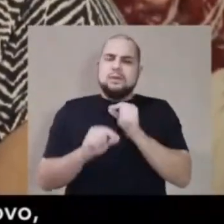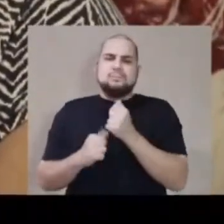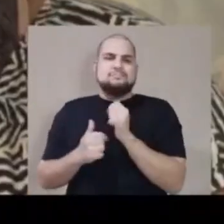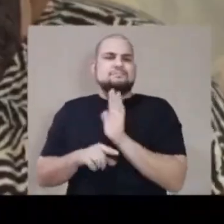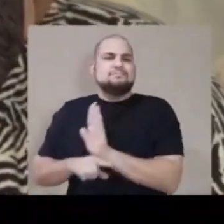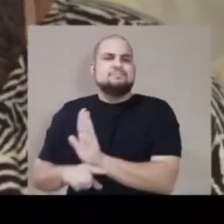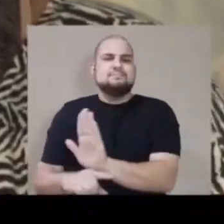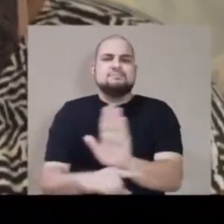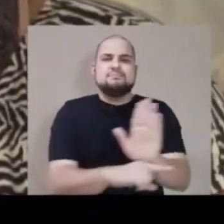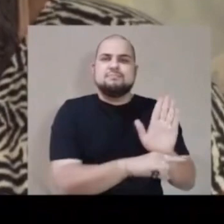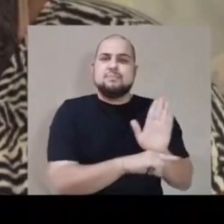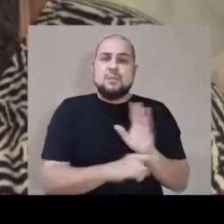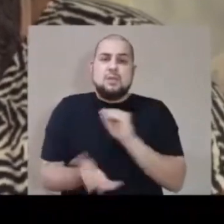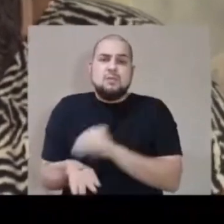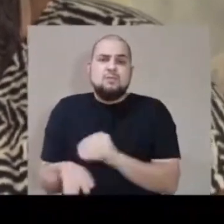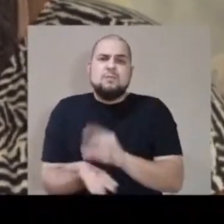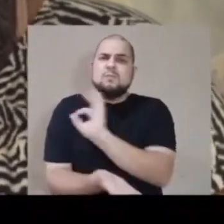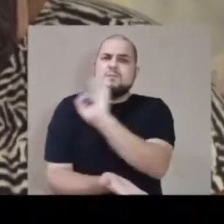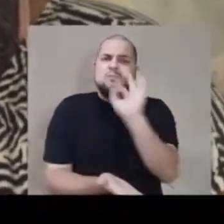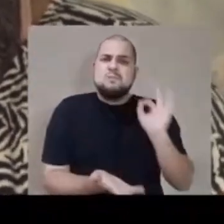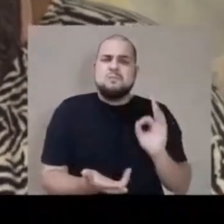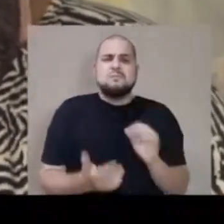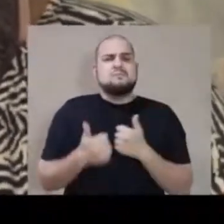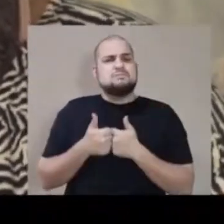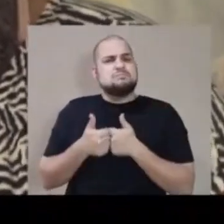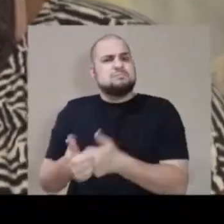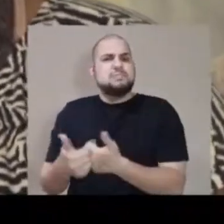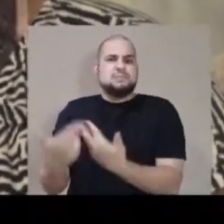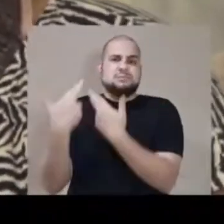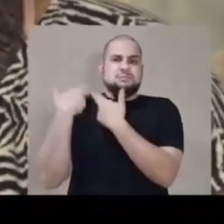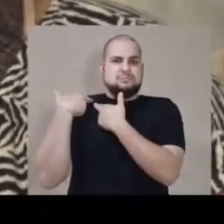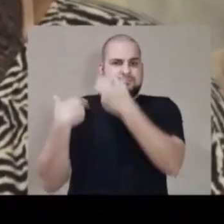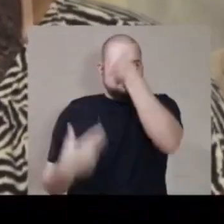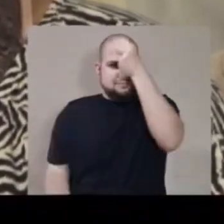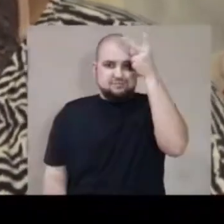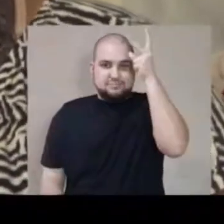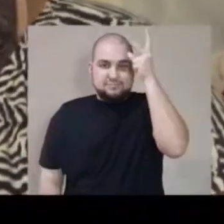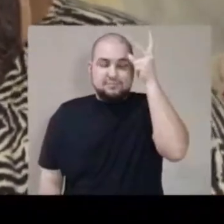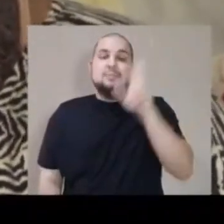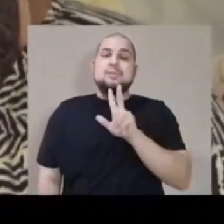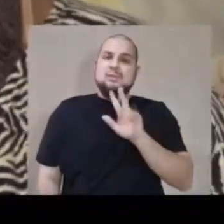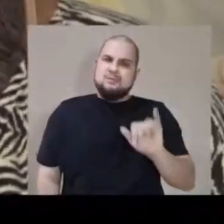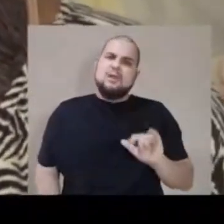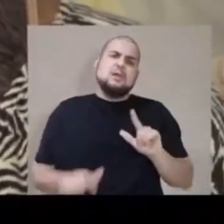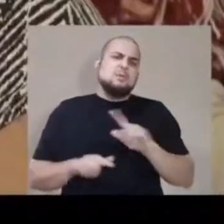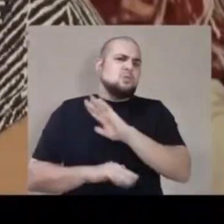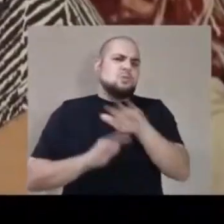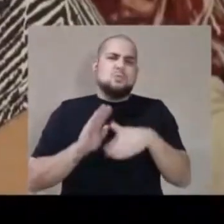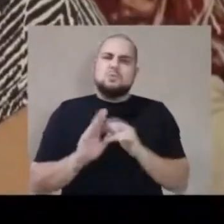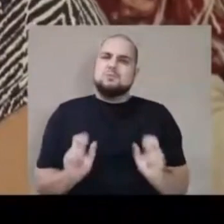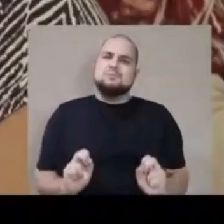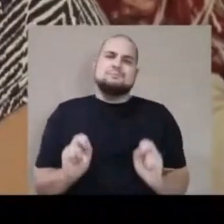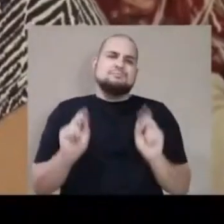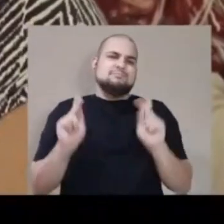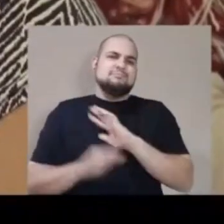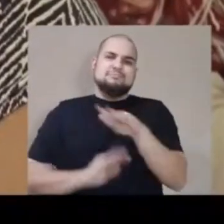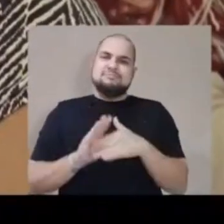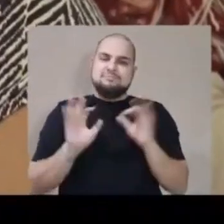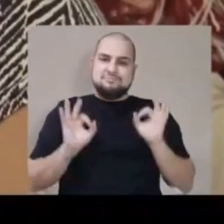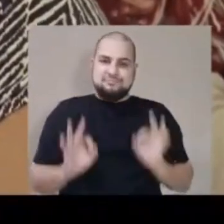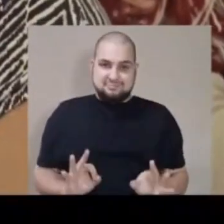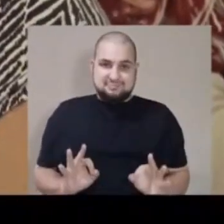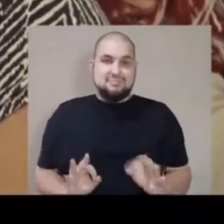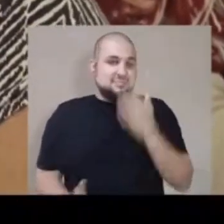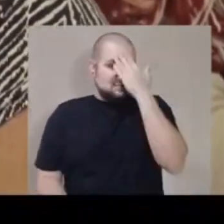povo Não deixar faltar nada na medida do possível do que ele puder mandar Ele vai concluir E vai dar tudo certo para